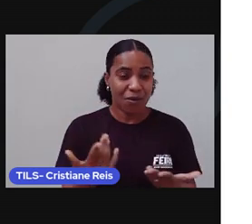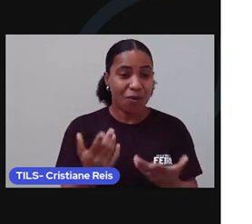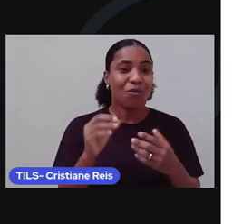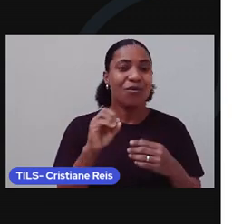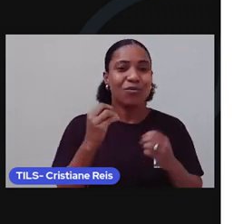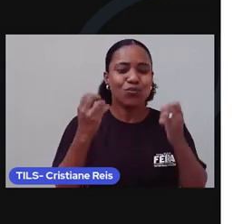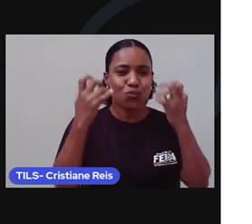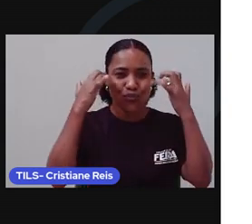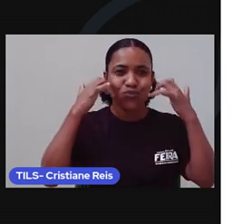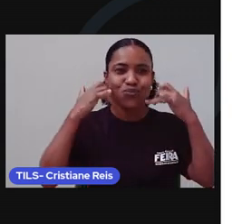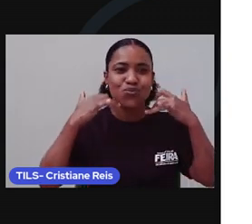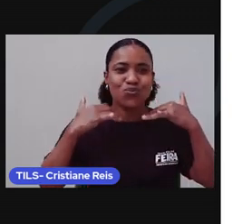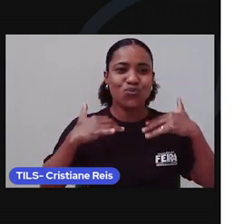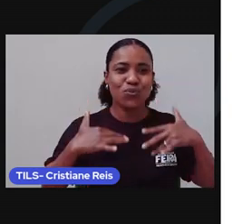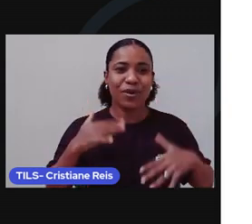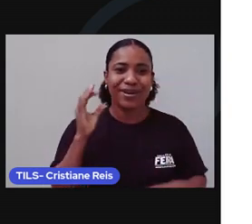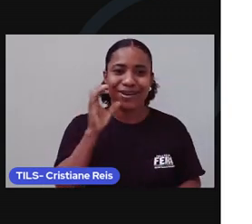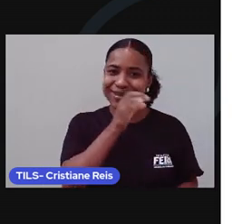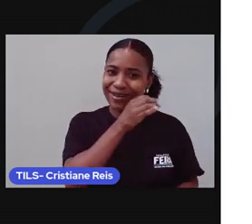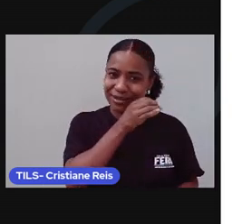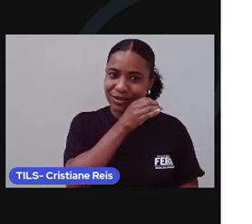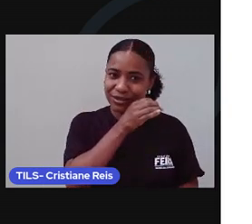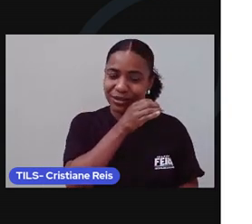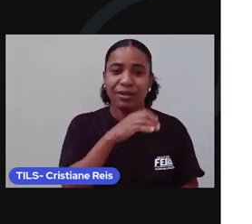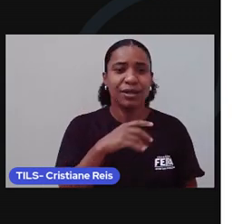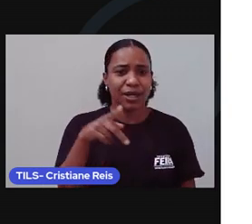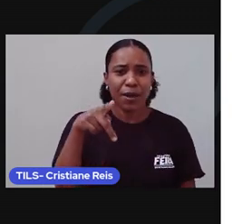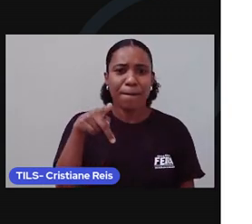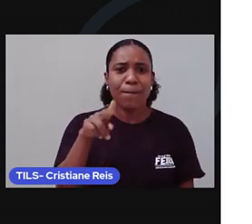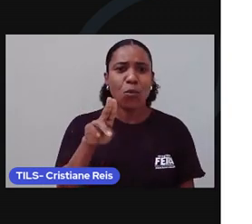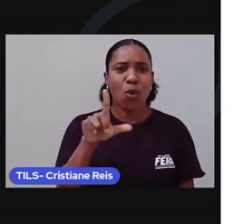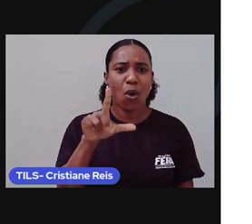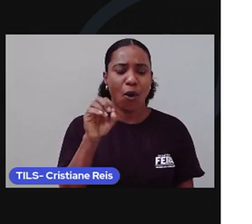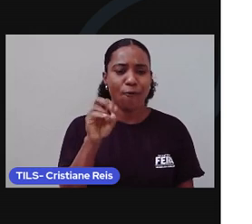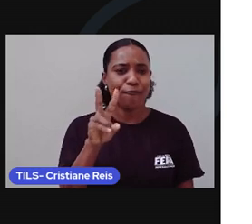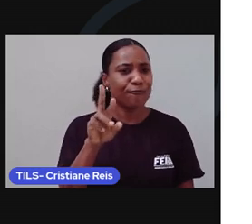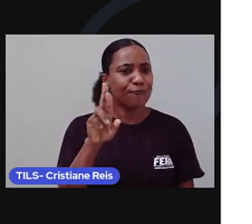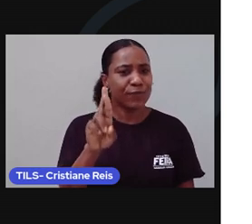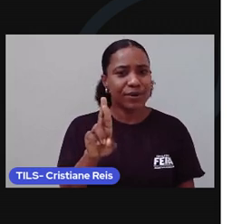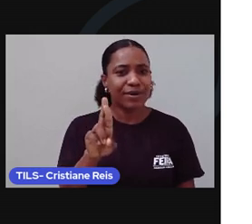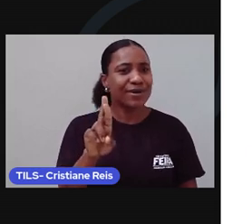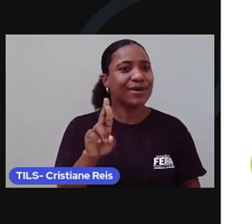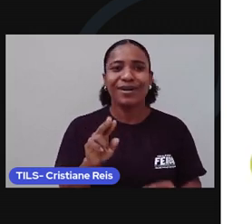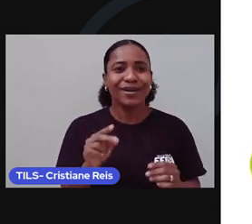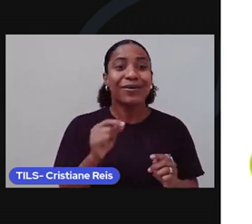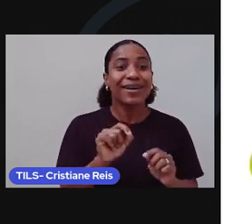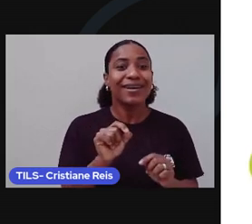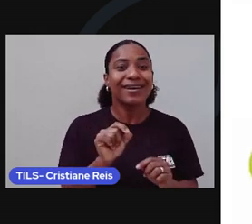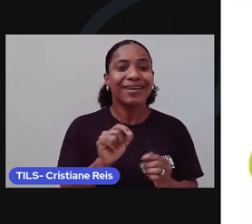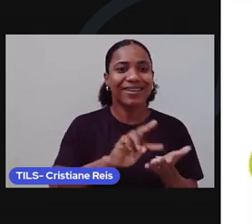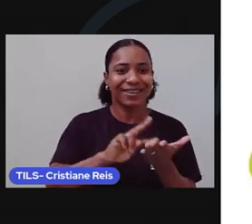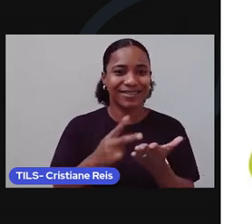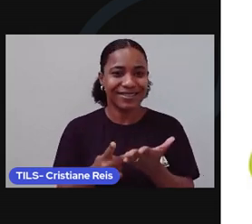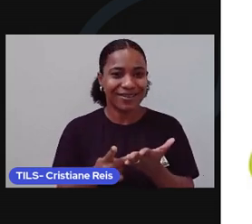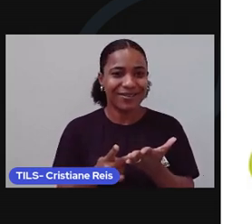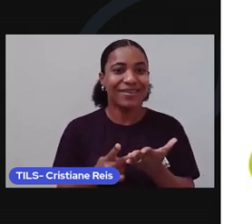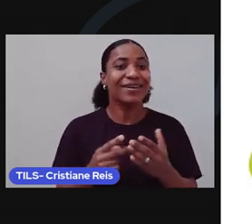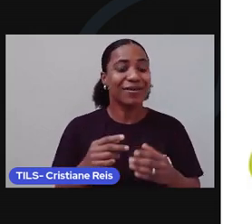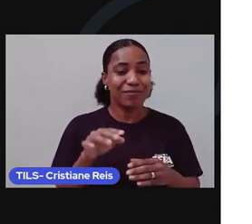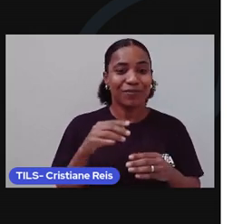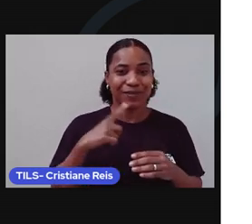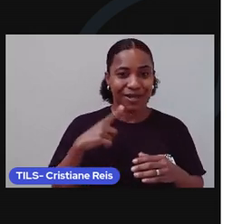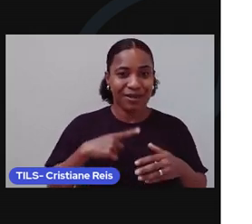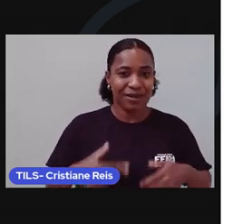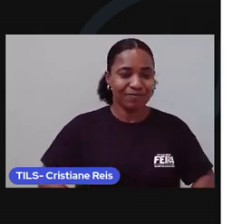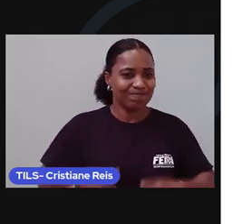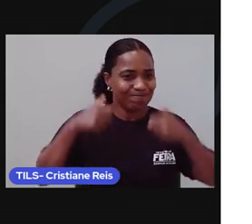Já pullover combina as palavras pull e over, que unidas significam puxar ou colocar por cima.